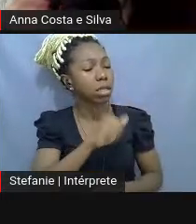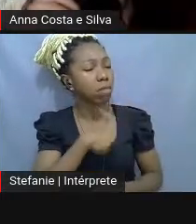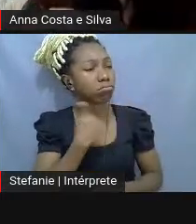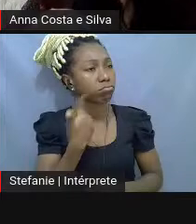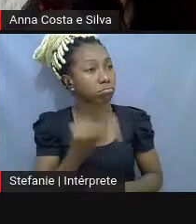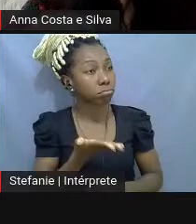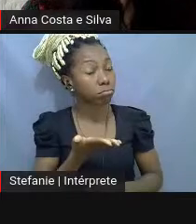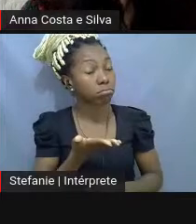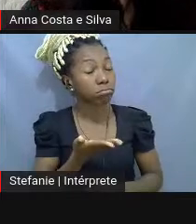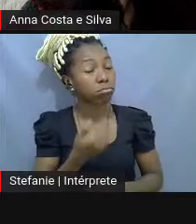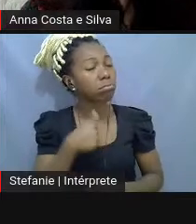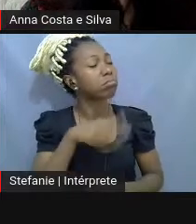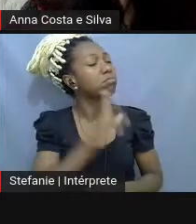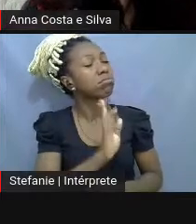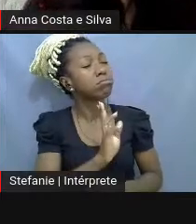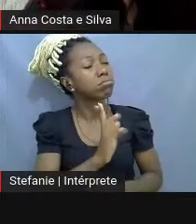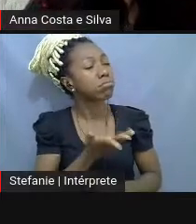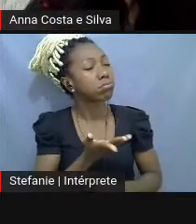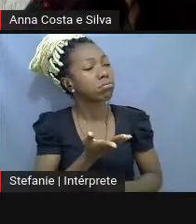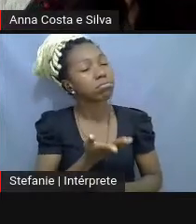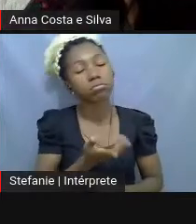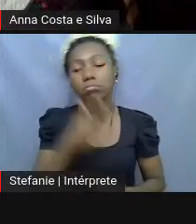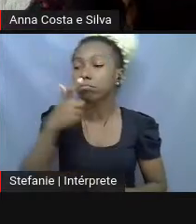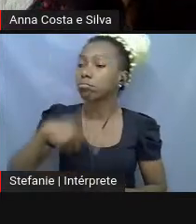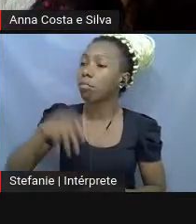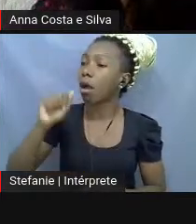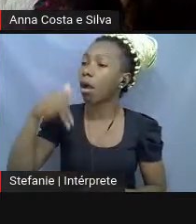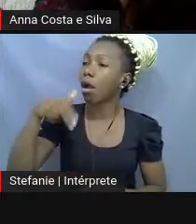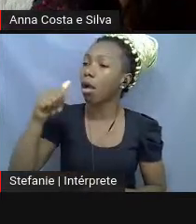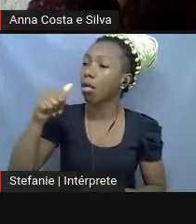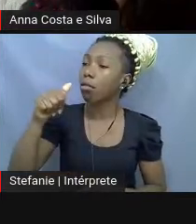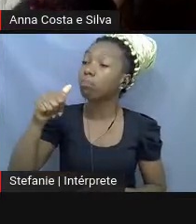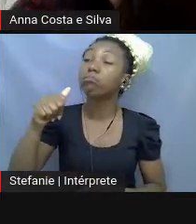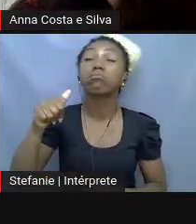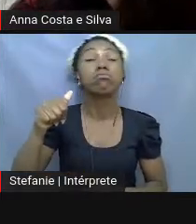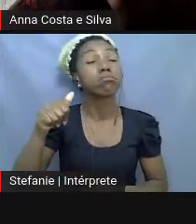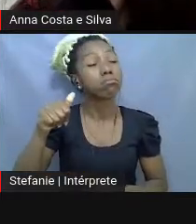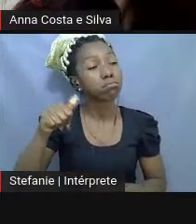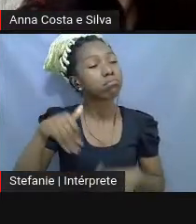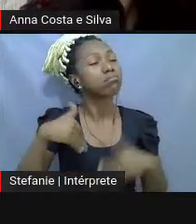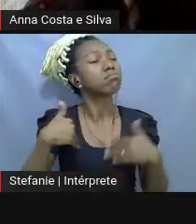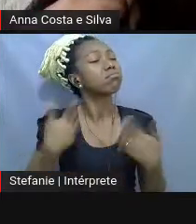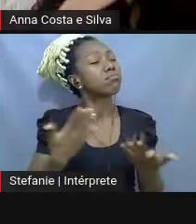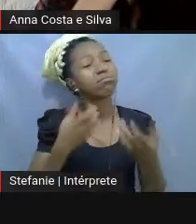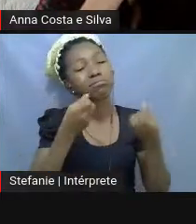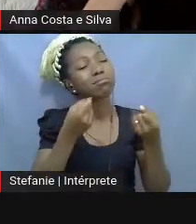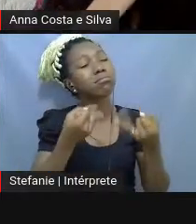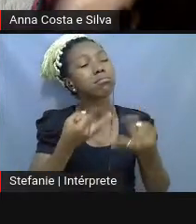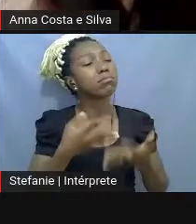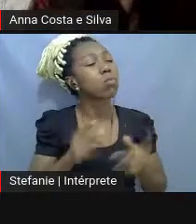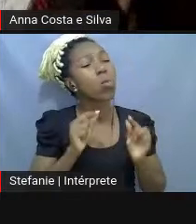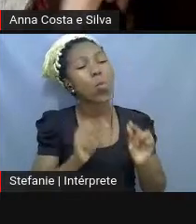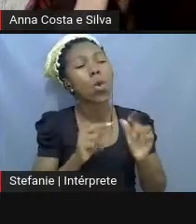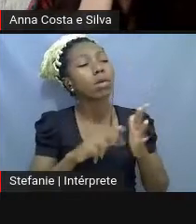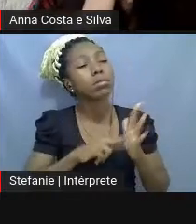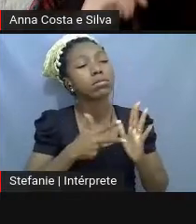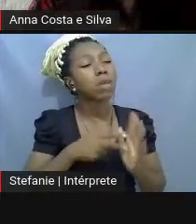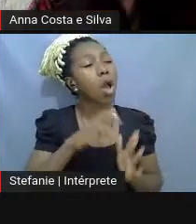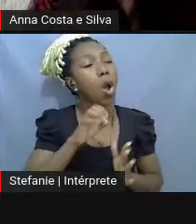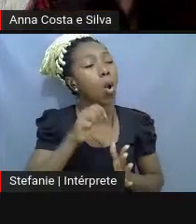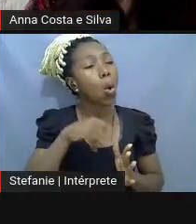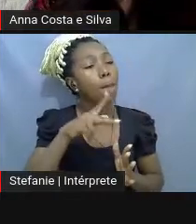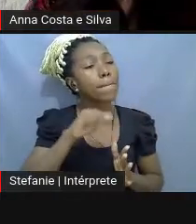Com quem fala, por favor? Você fala com a Ana. Tá. Companhia de quê, Ana? Você pode falar um pouco mais do seu anúncio?